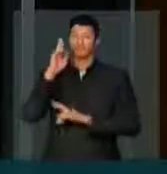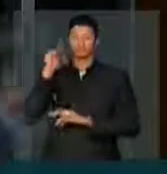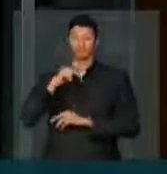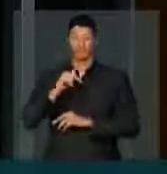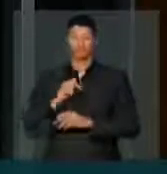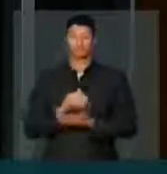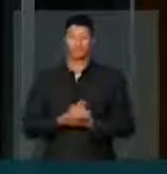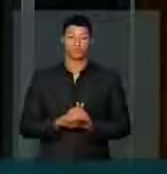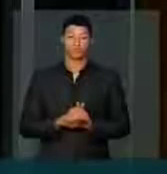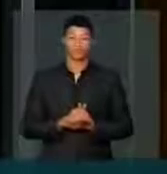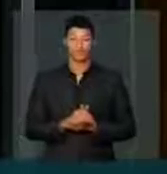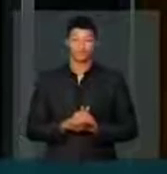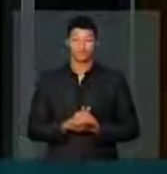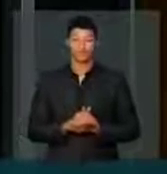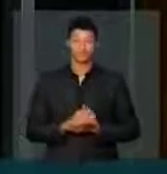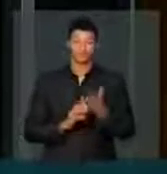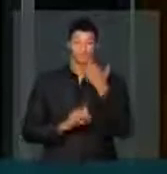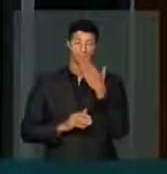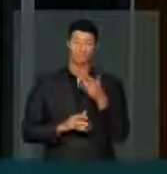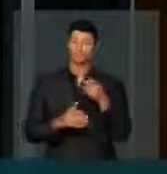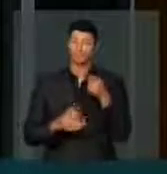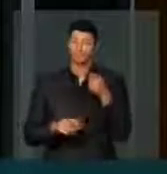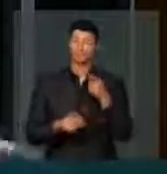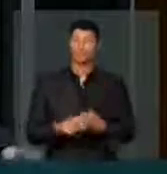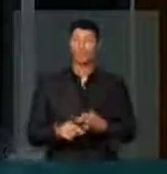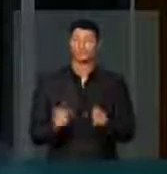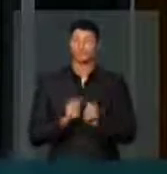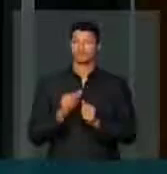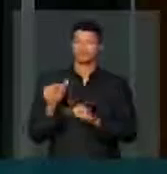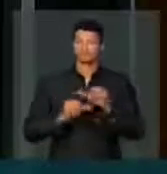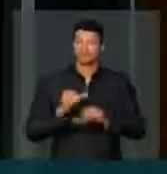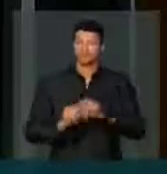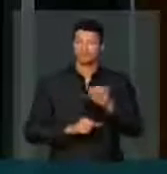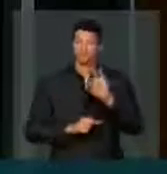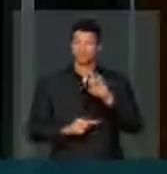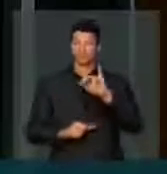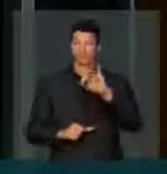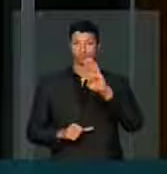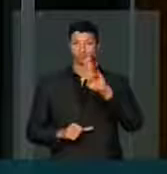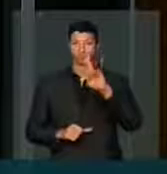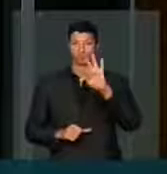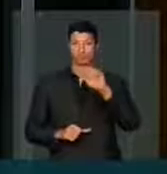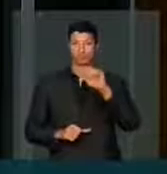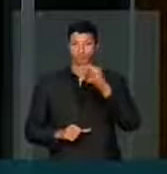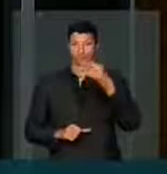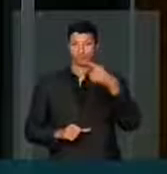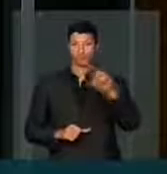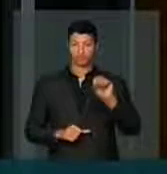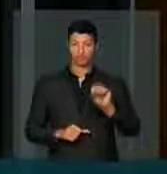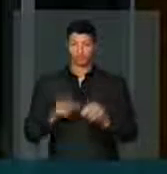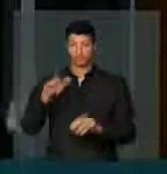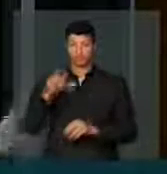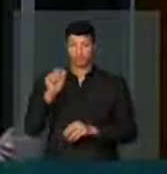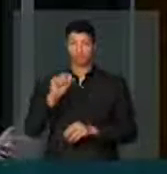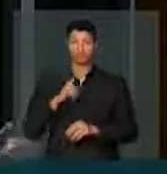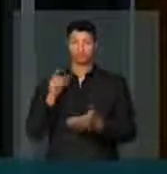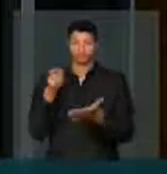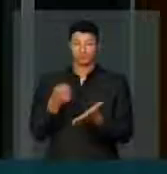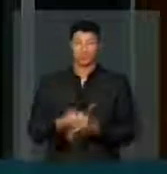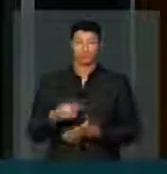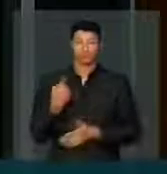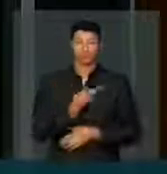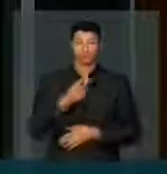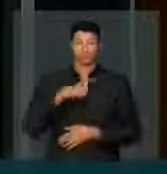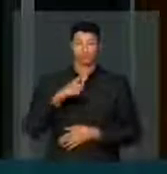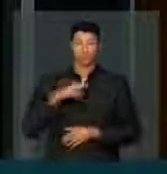de maneira concreta, de alteração na tributação brasileira é que efetivamente